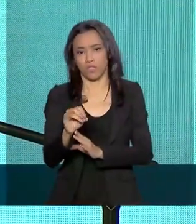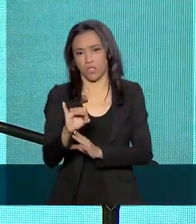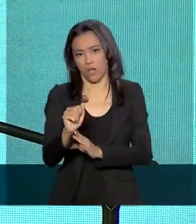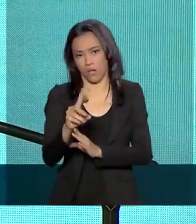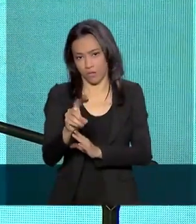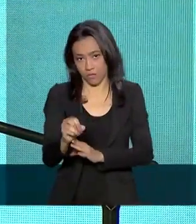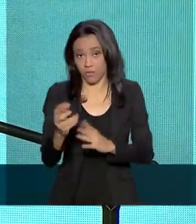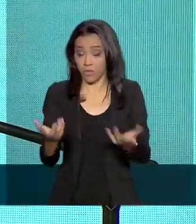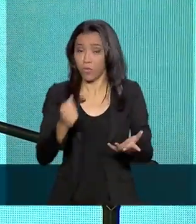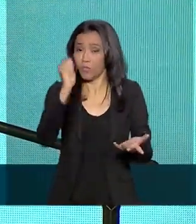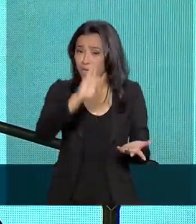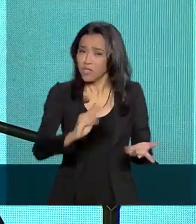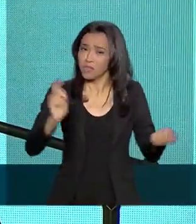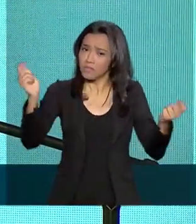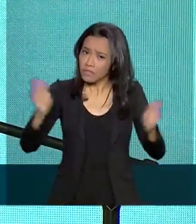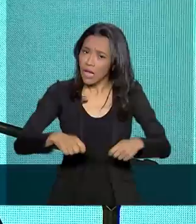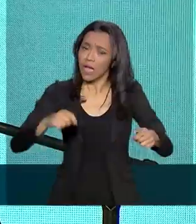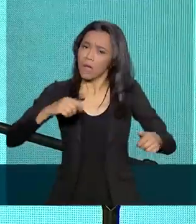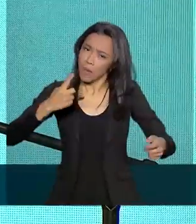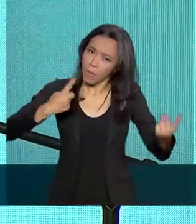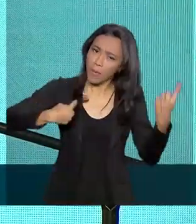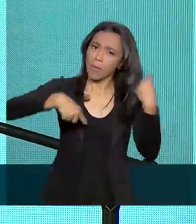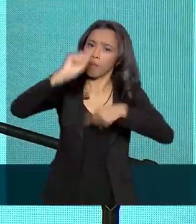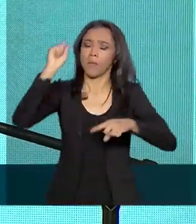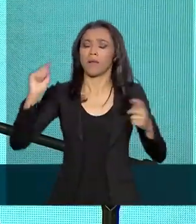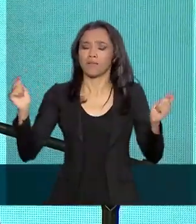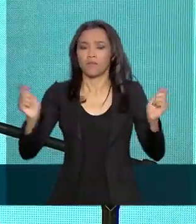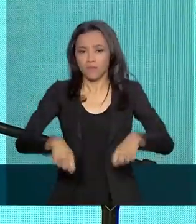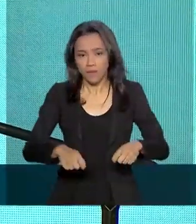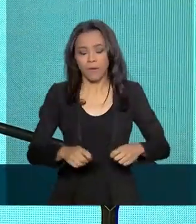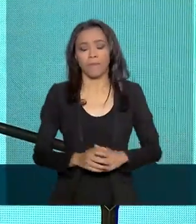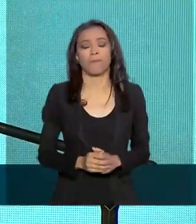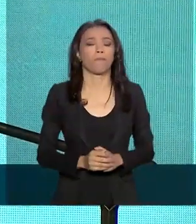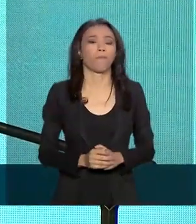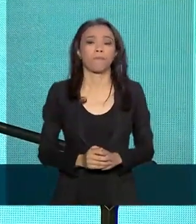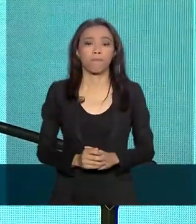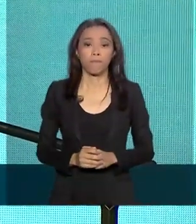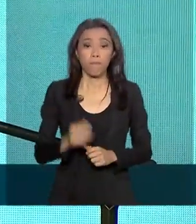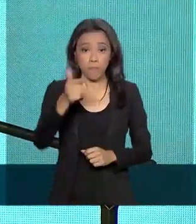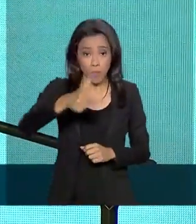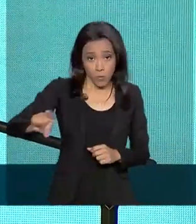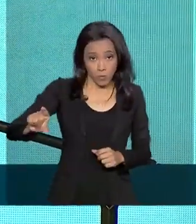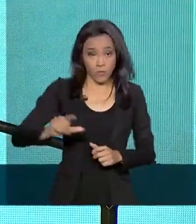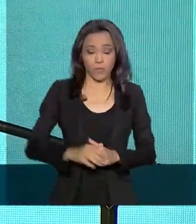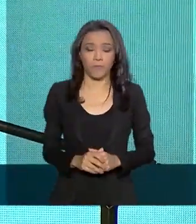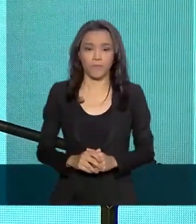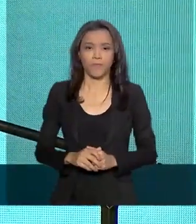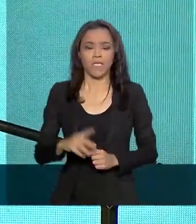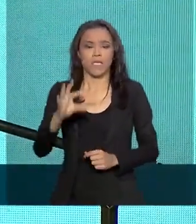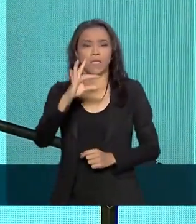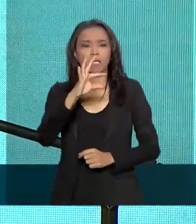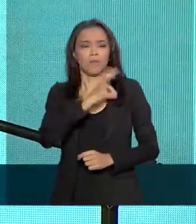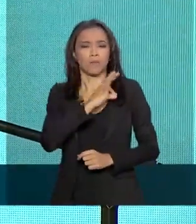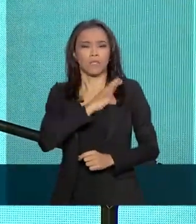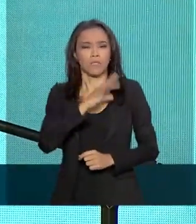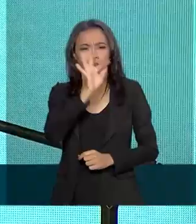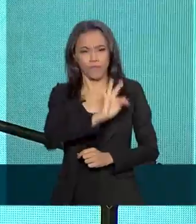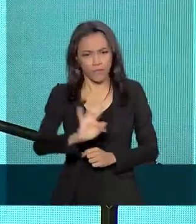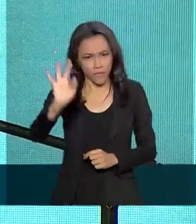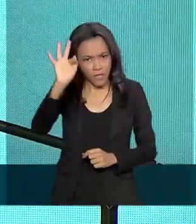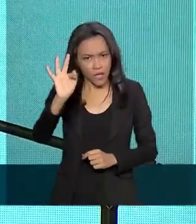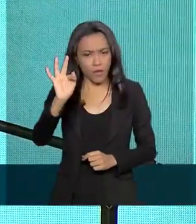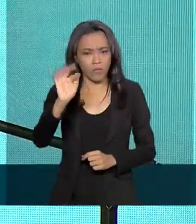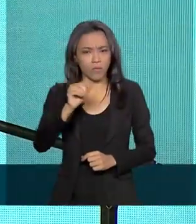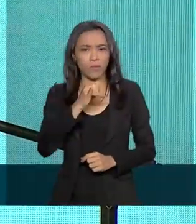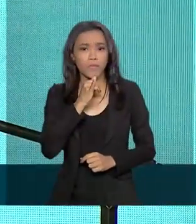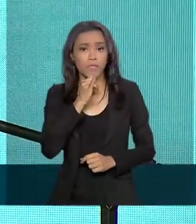eu não interfiro. Alguns me criticam, estão interferindo na Polícia Federal, na Receita. Olha a Polícia